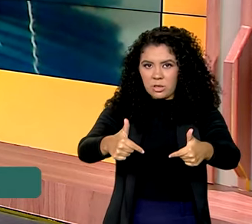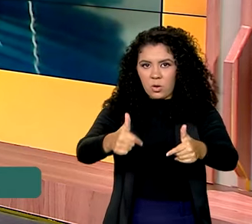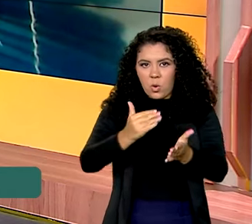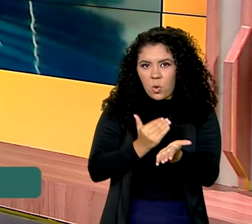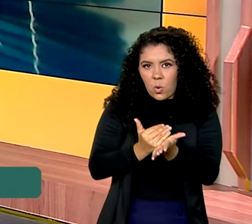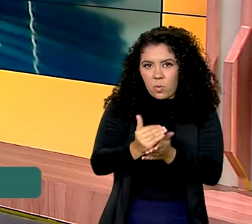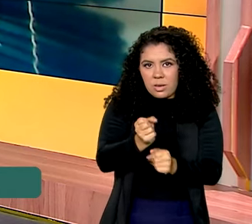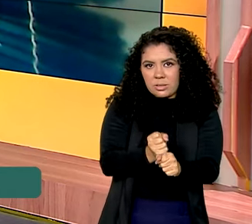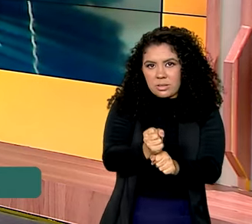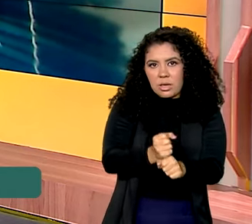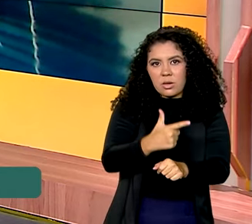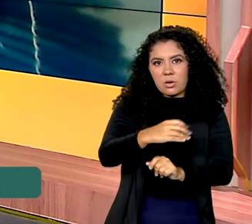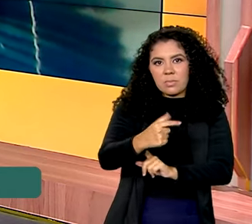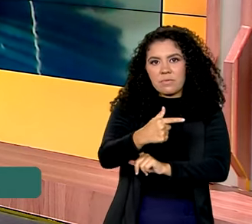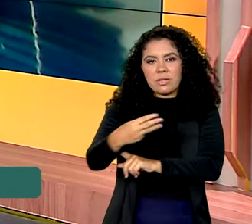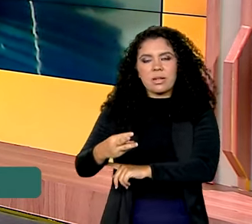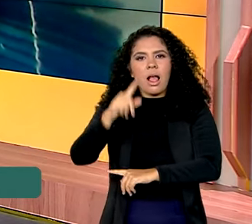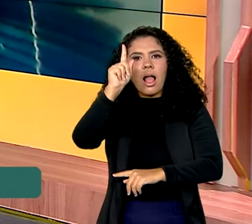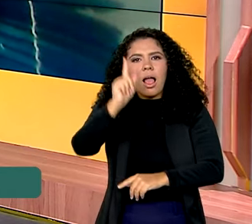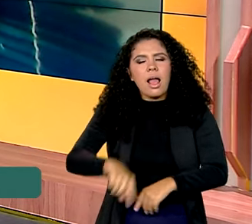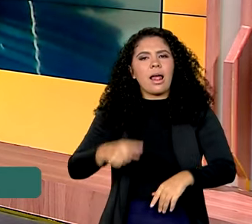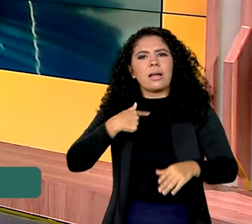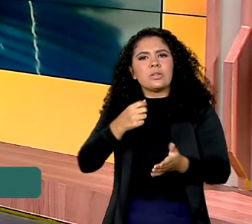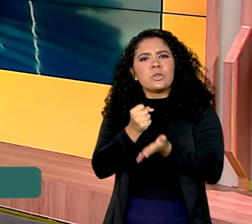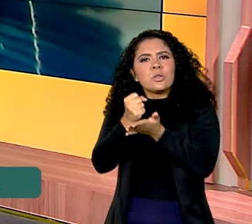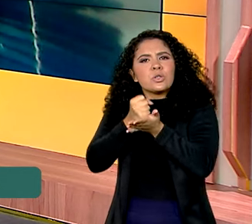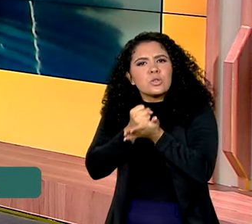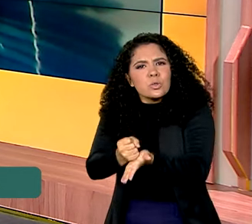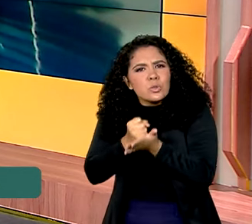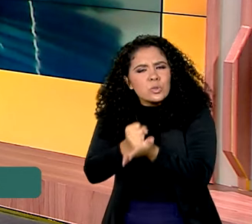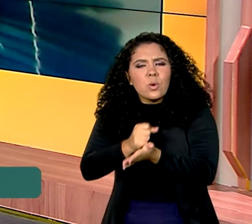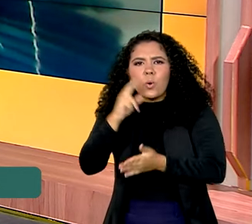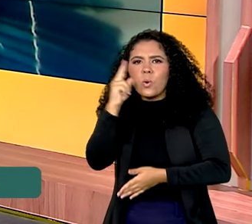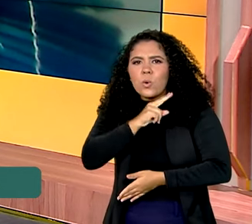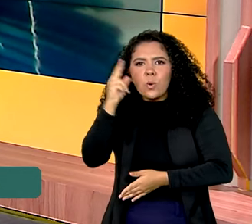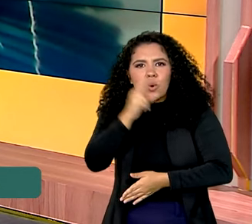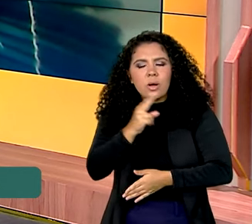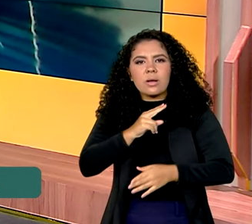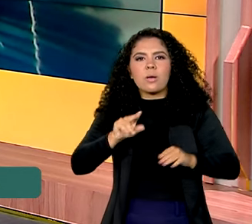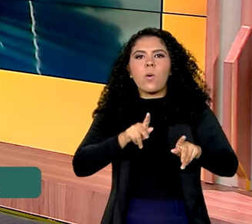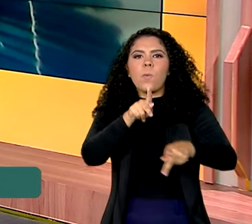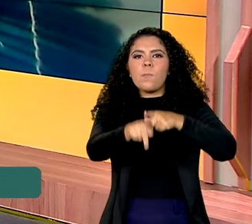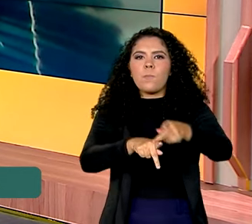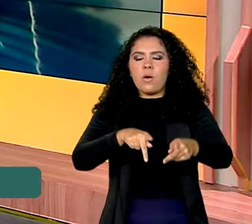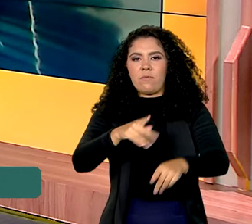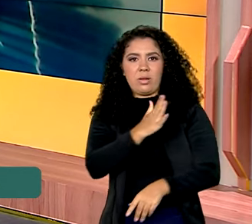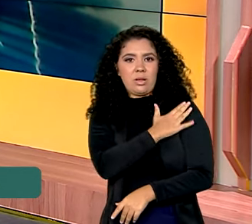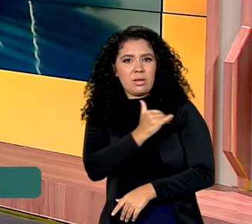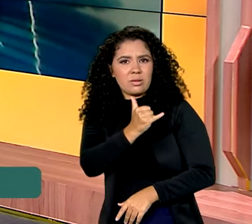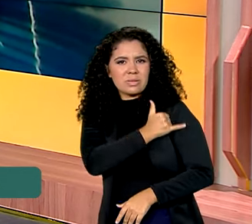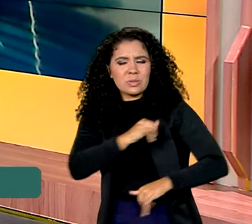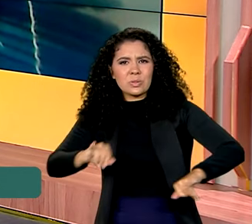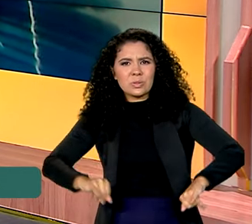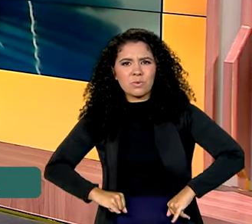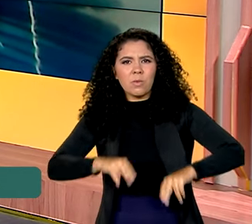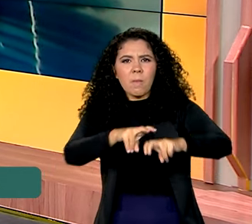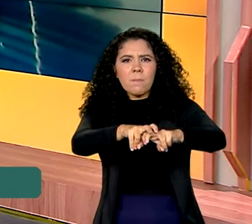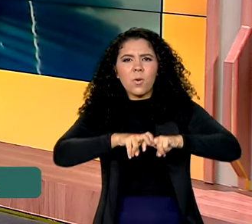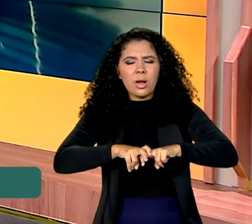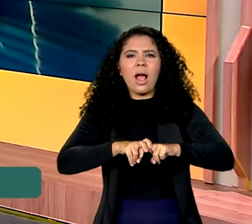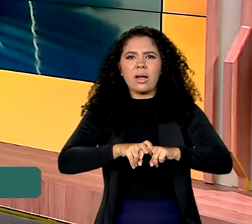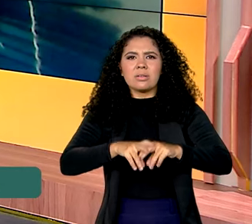2023 foi esse socorro à população em Anumami, que estava sofrendo com a investida do crime organizado.